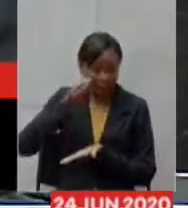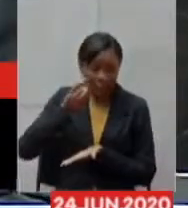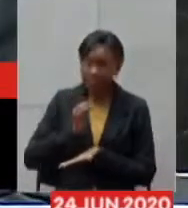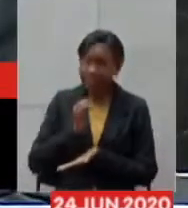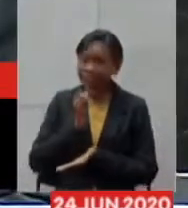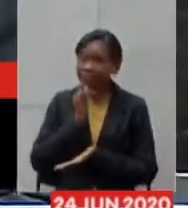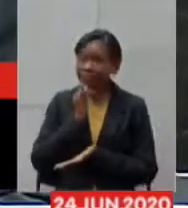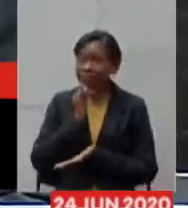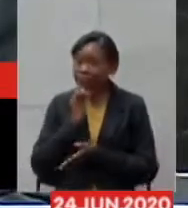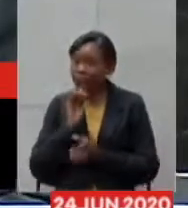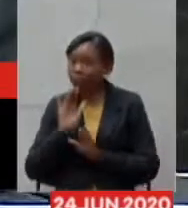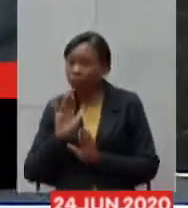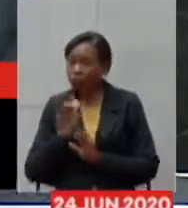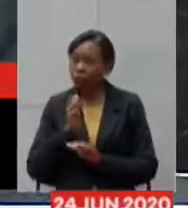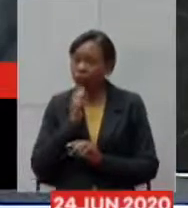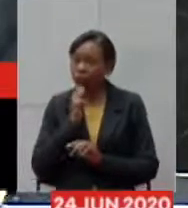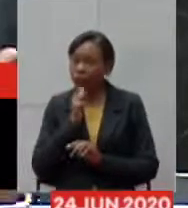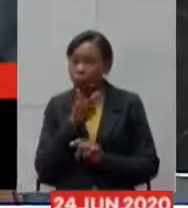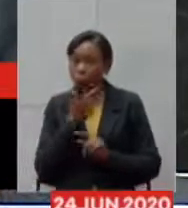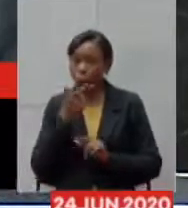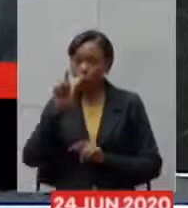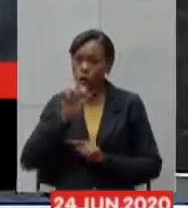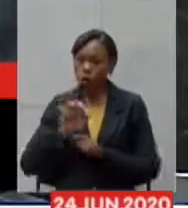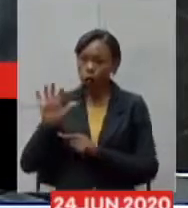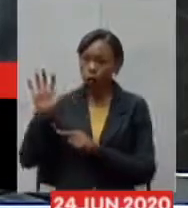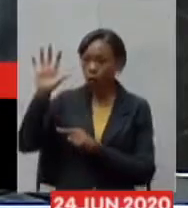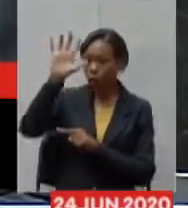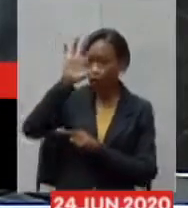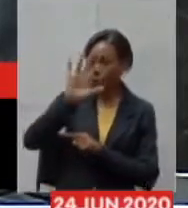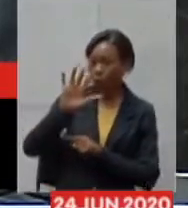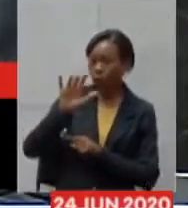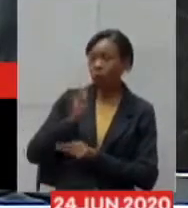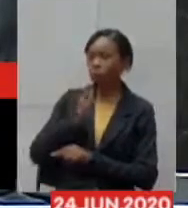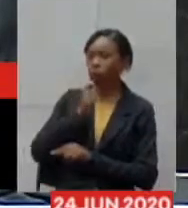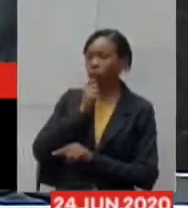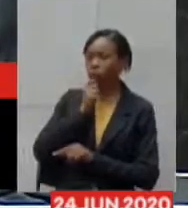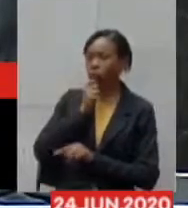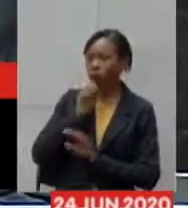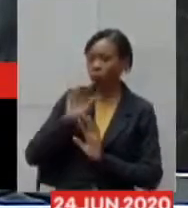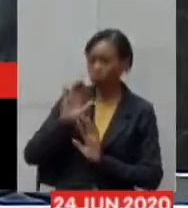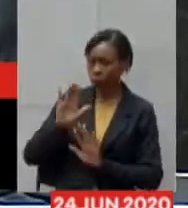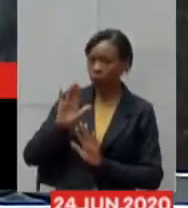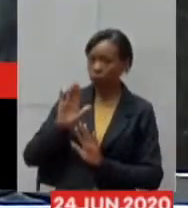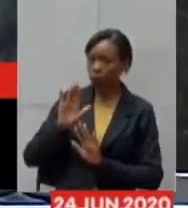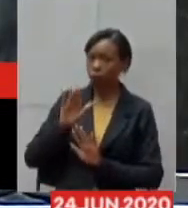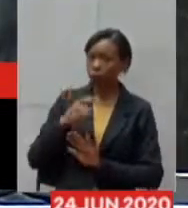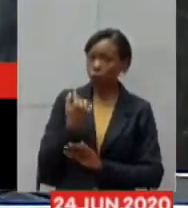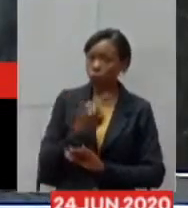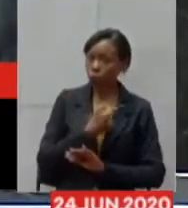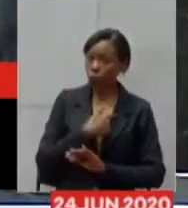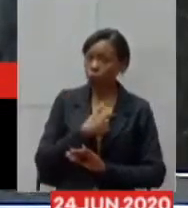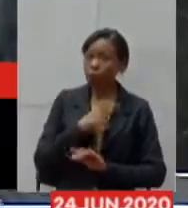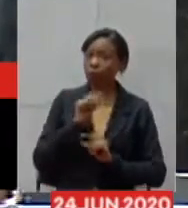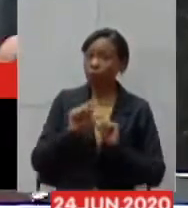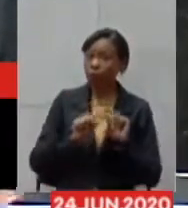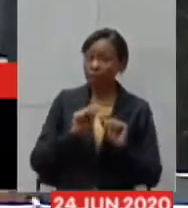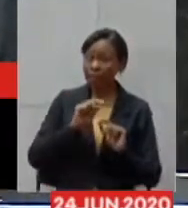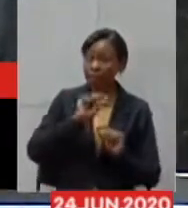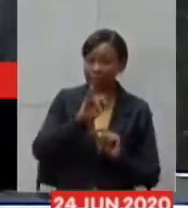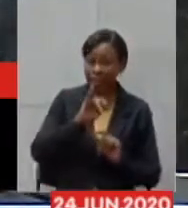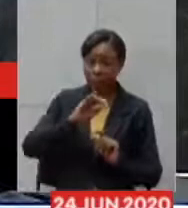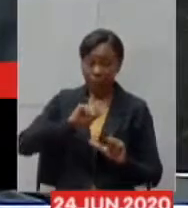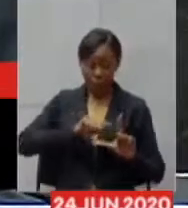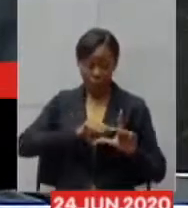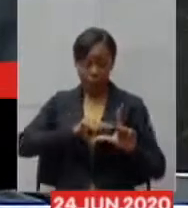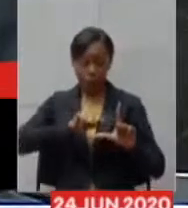absolutamente todos os estados e os países do mundo tiveram a gente tem que entrar no pico com a capacidade de realizar exames para